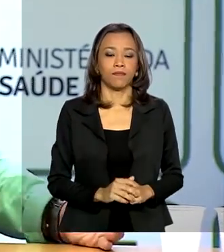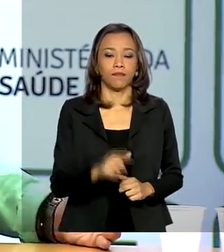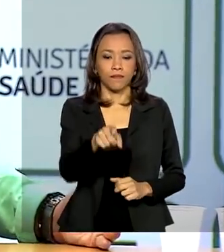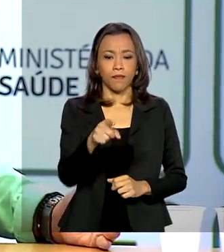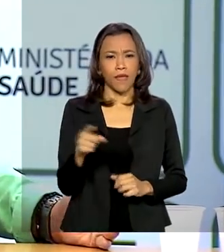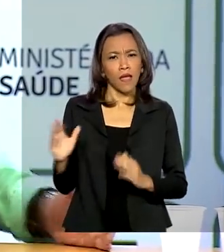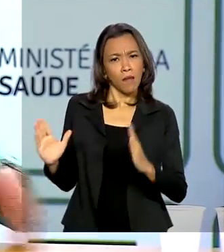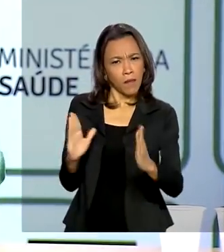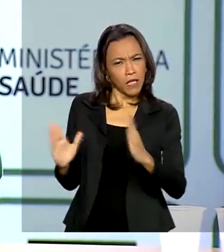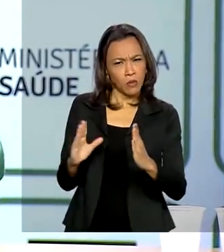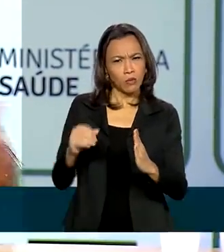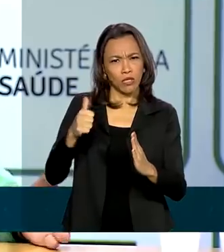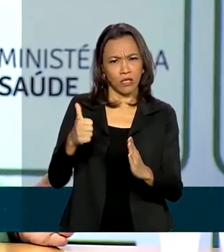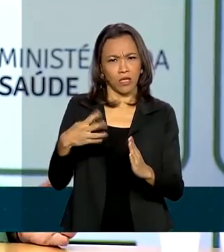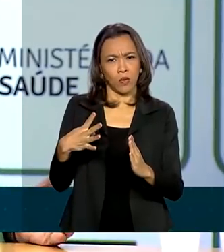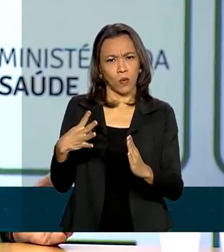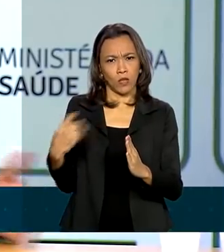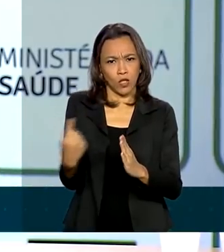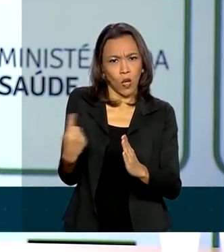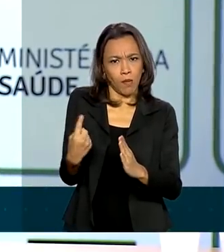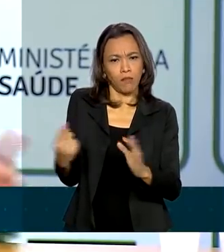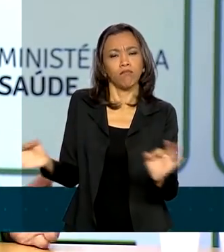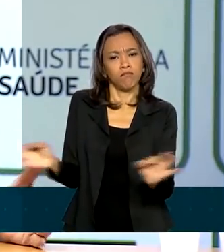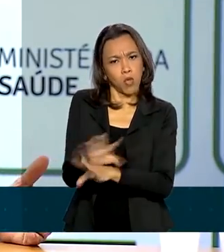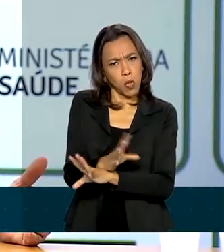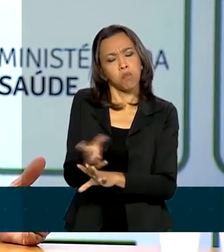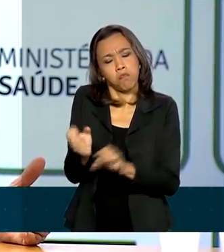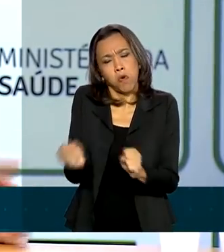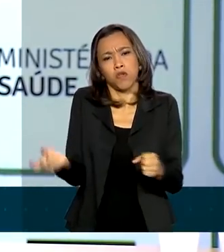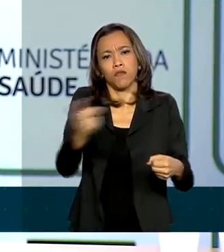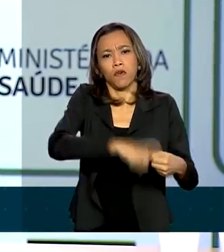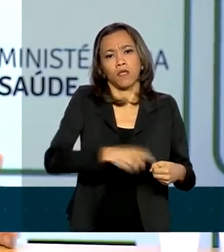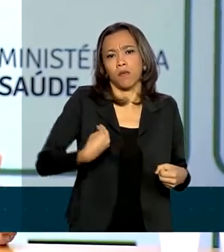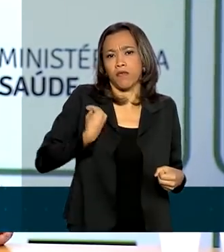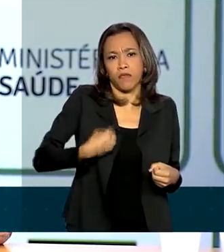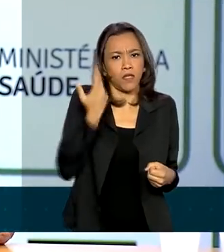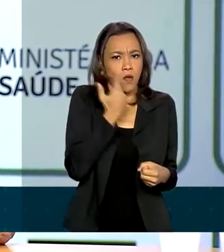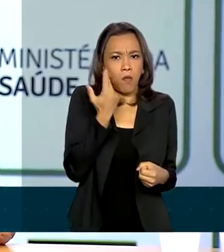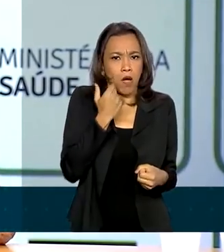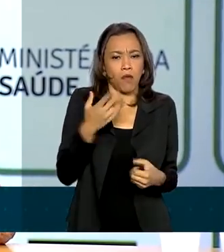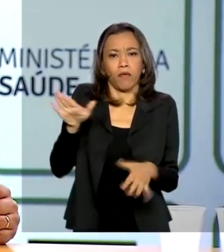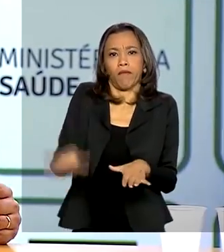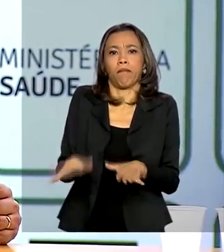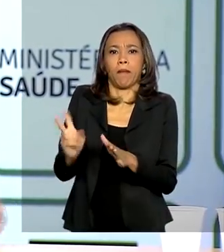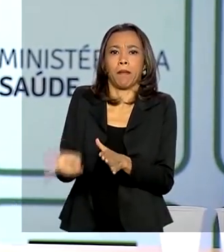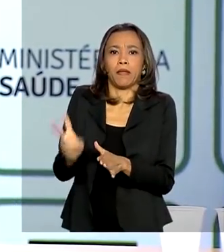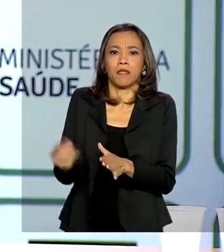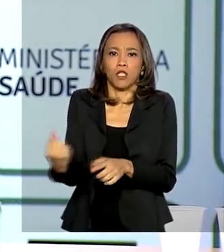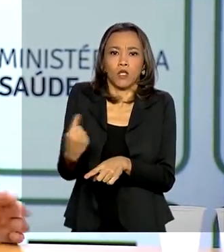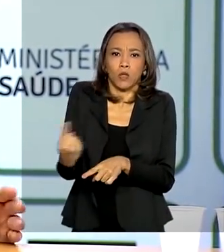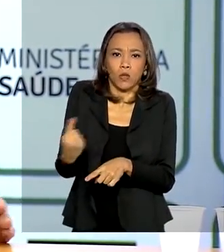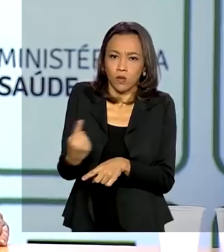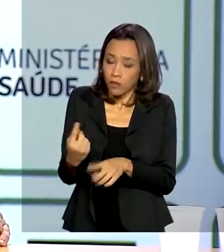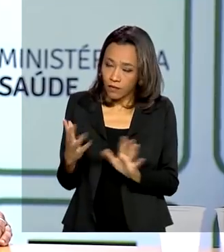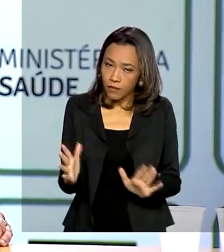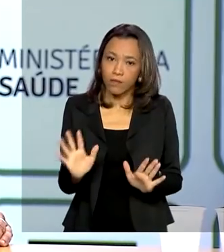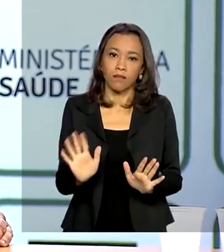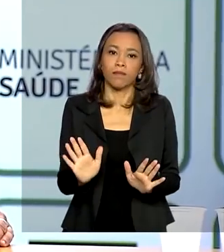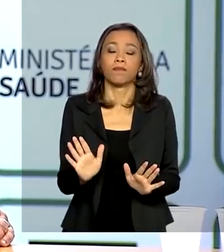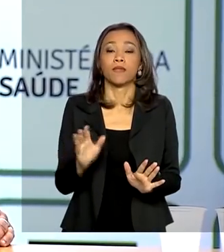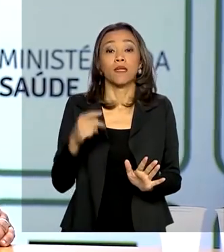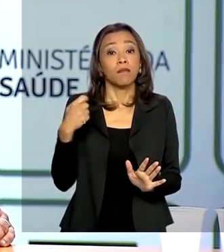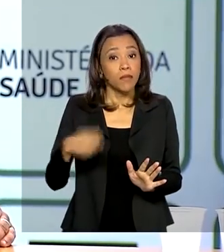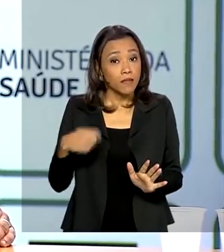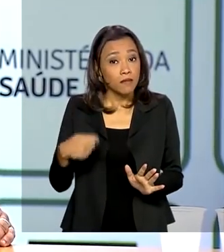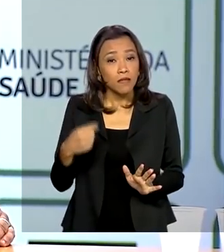Terminou o período de isolamento, pode sair do isolamento e voltar à sua vida normal, não tem que ficar em isolamento. Então, é simplificar. Não